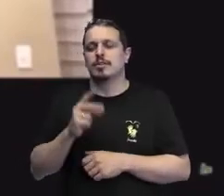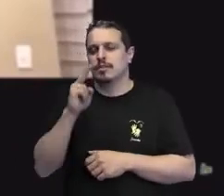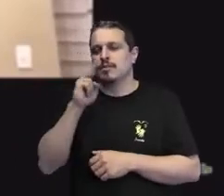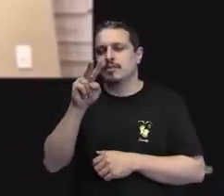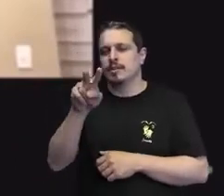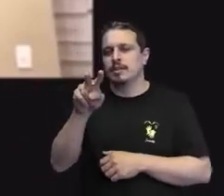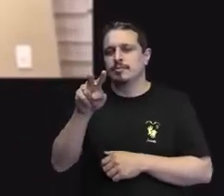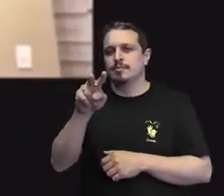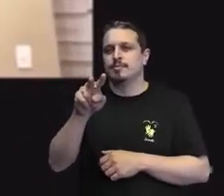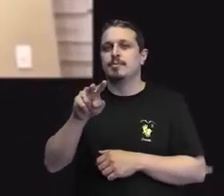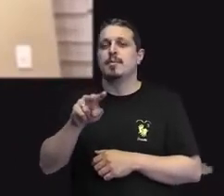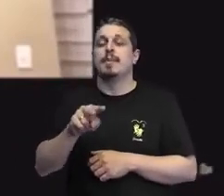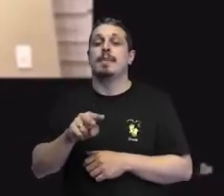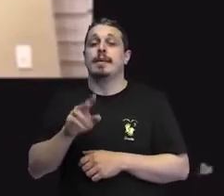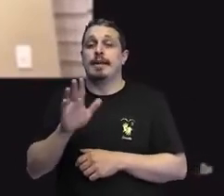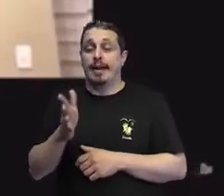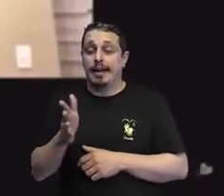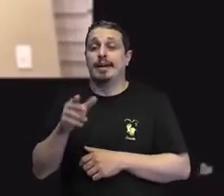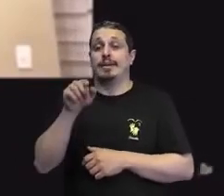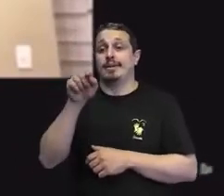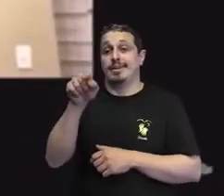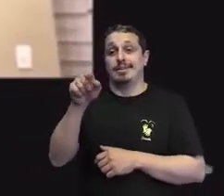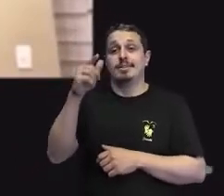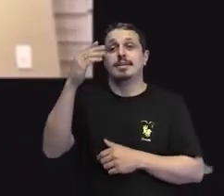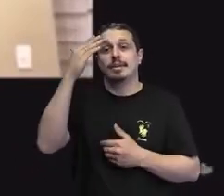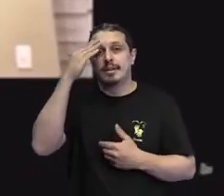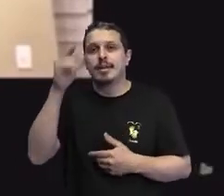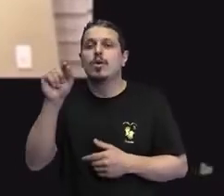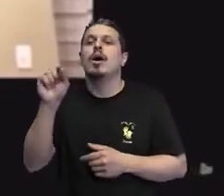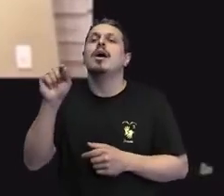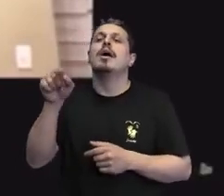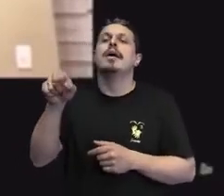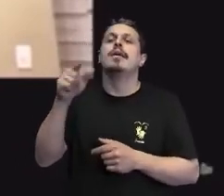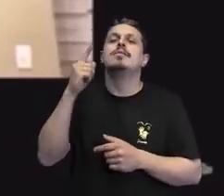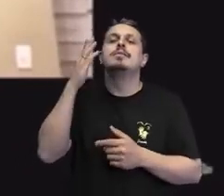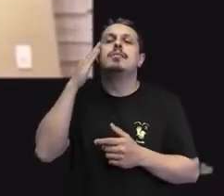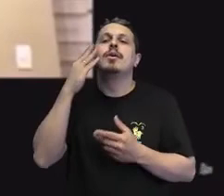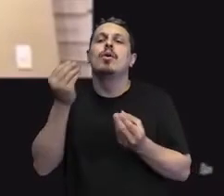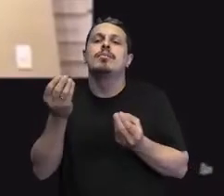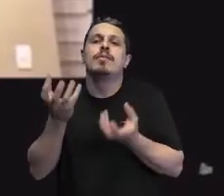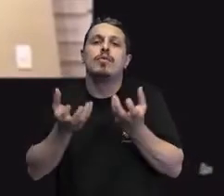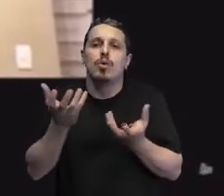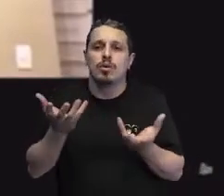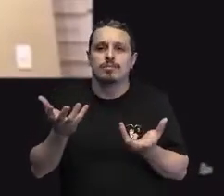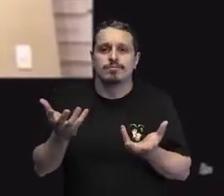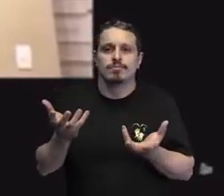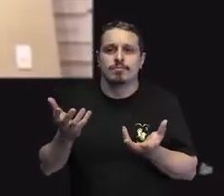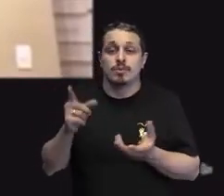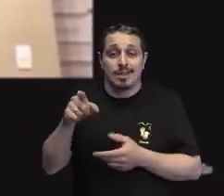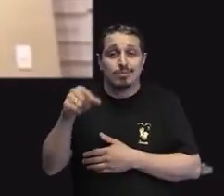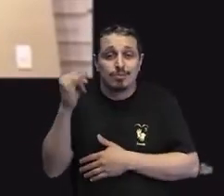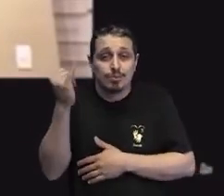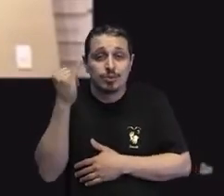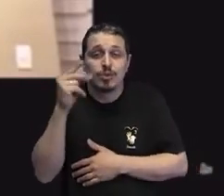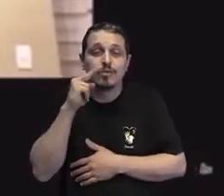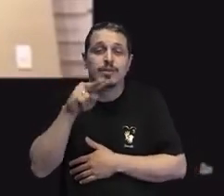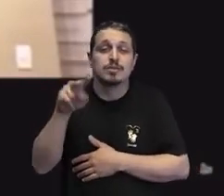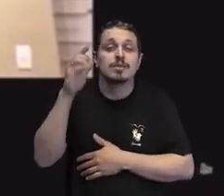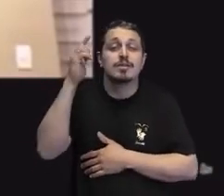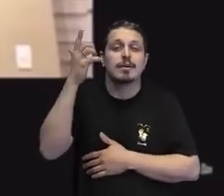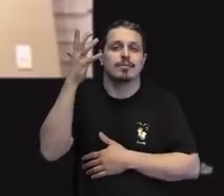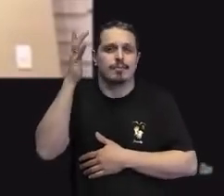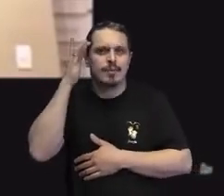né, e eu quero que ela saiba o que fazer quando um prédio pega fogo. Então, eu acho que entra um lado, é,